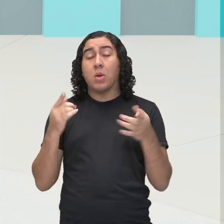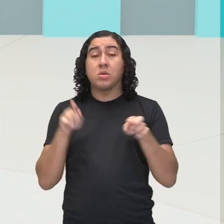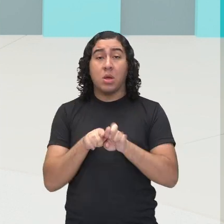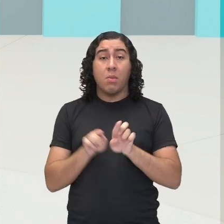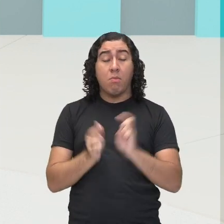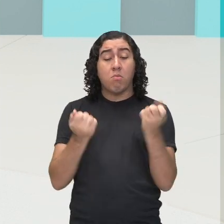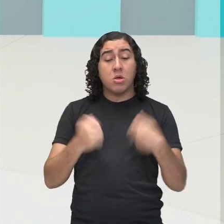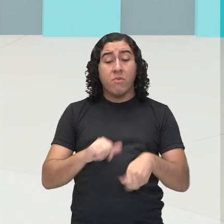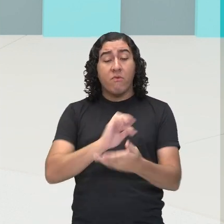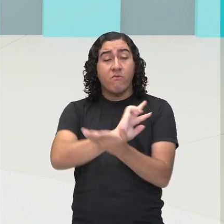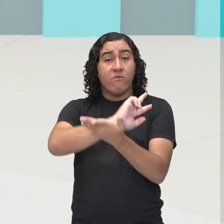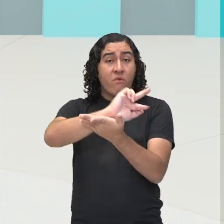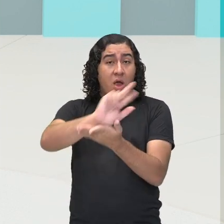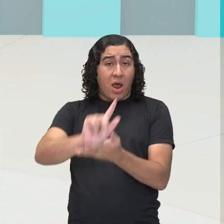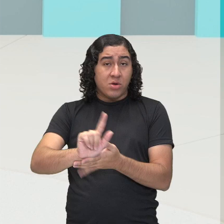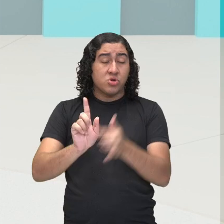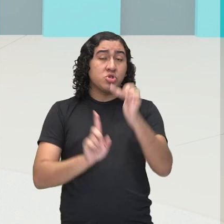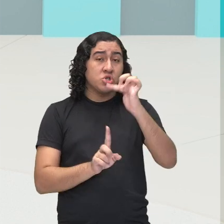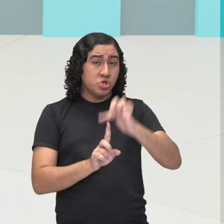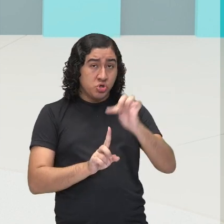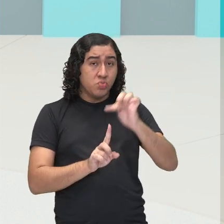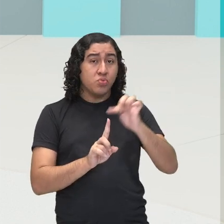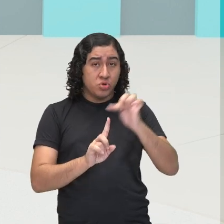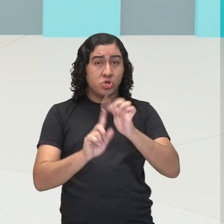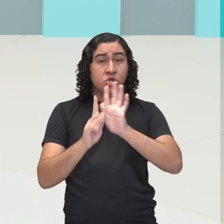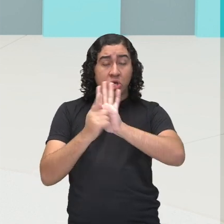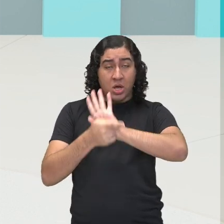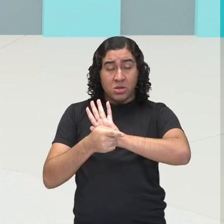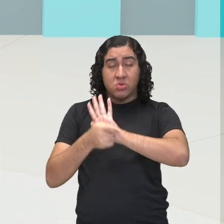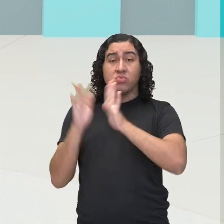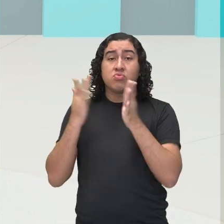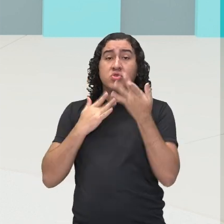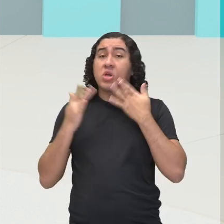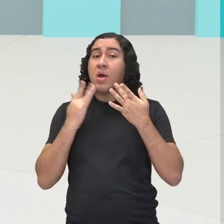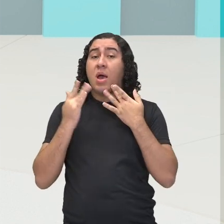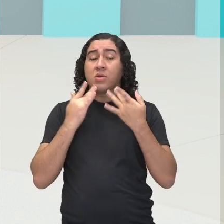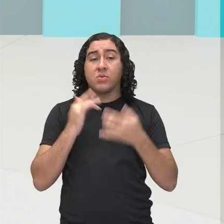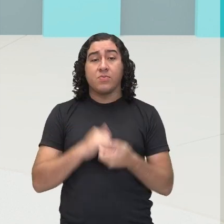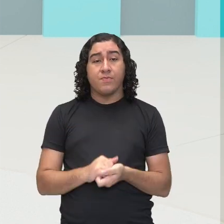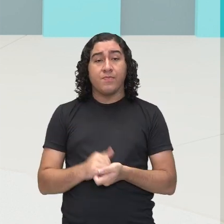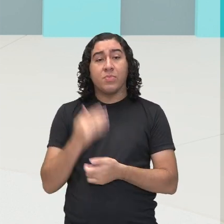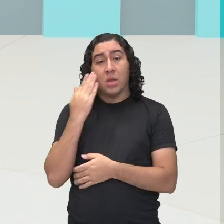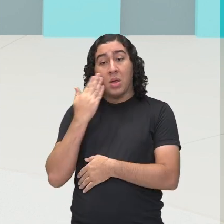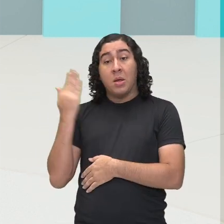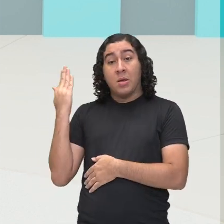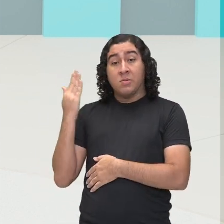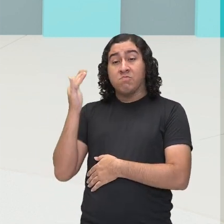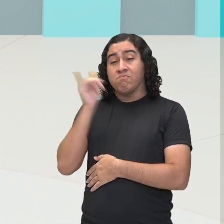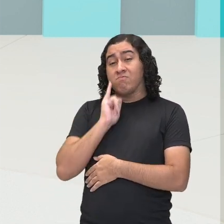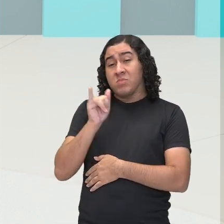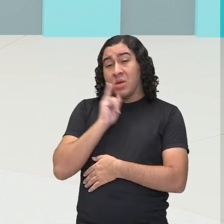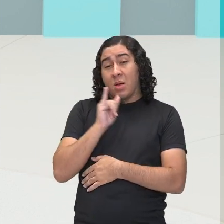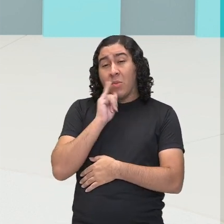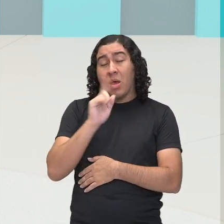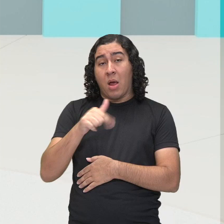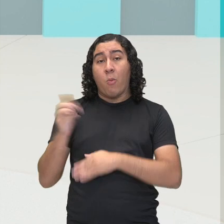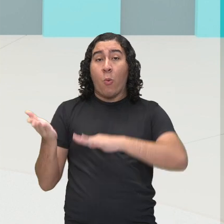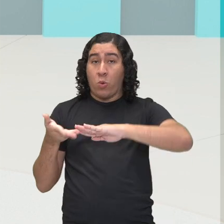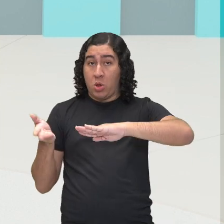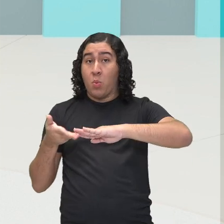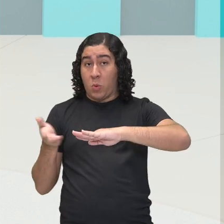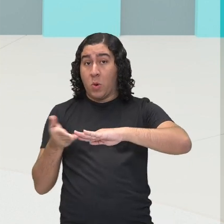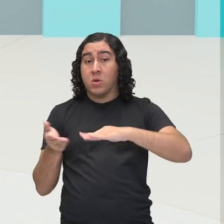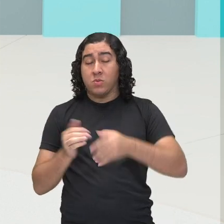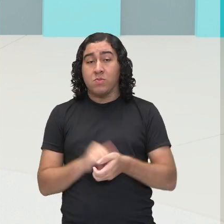diversos tipos de gêneros teatrais. Que esse aqui pode ser um teatro contemporâneo, que ele ali